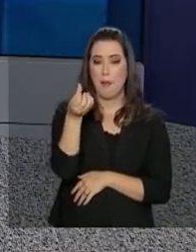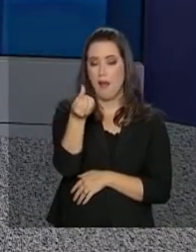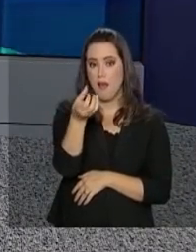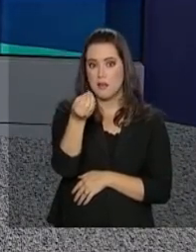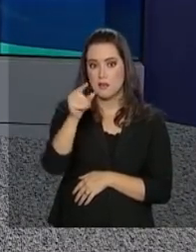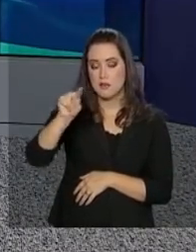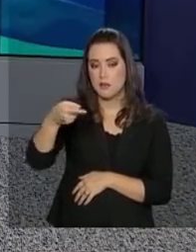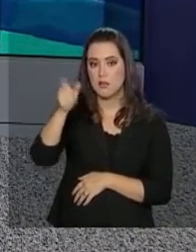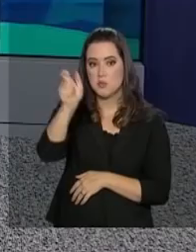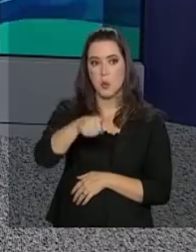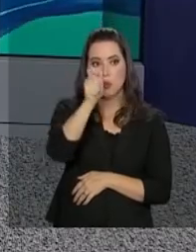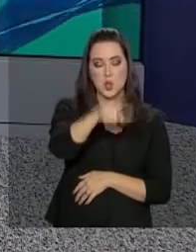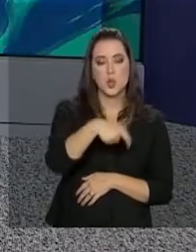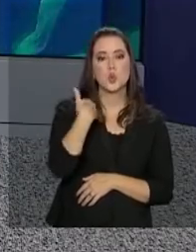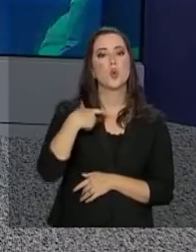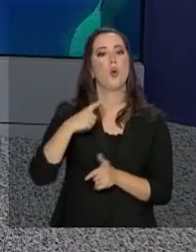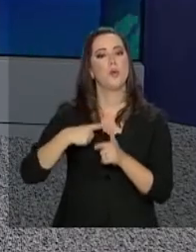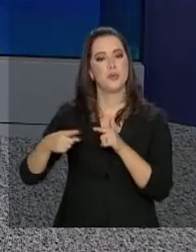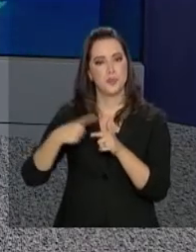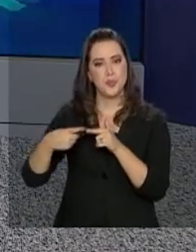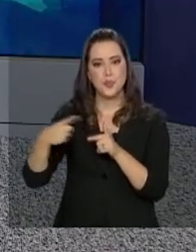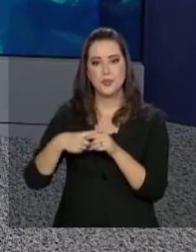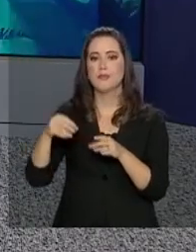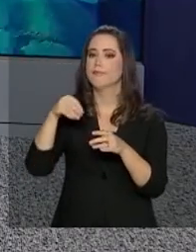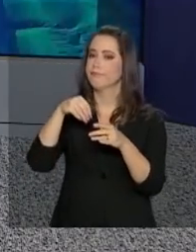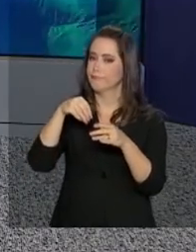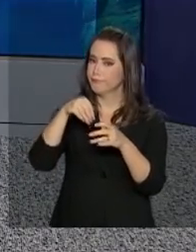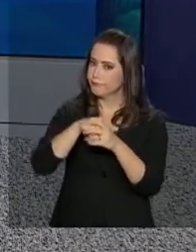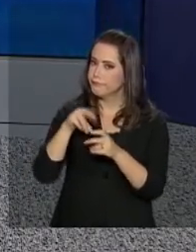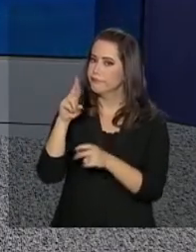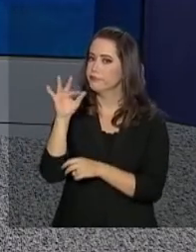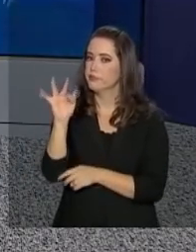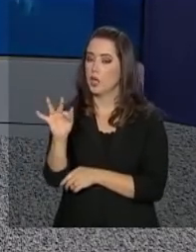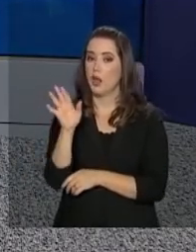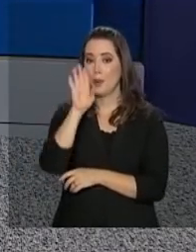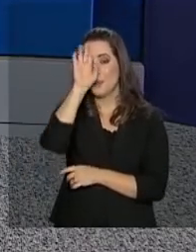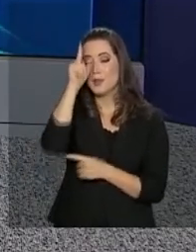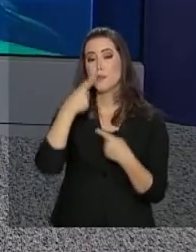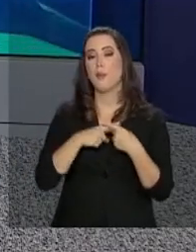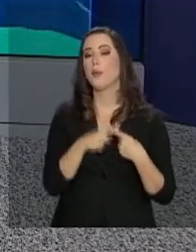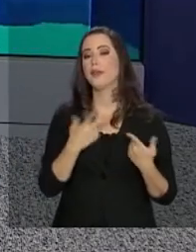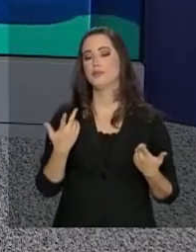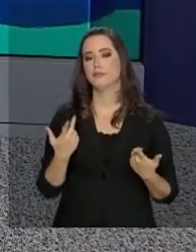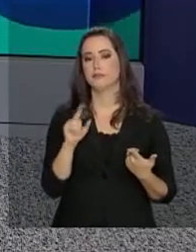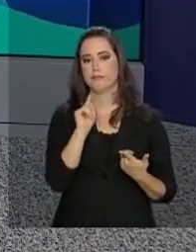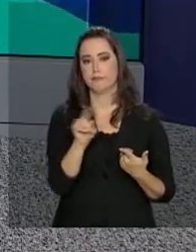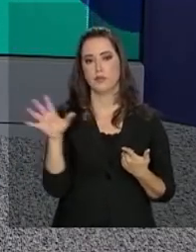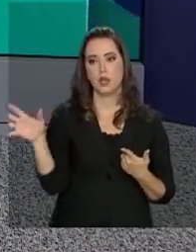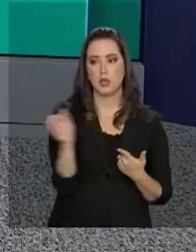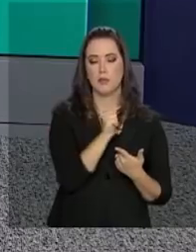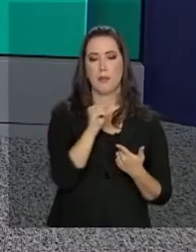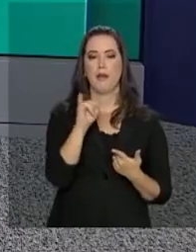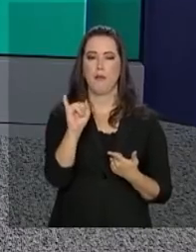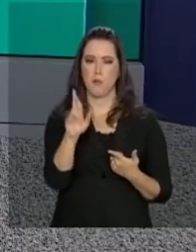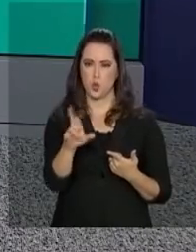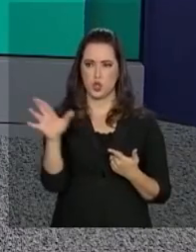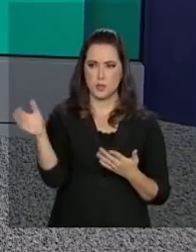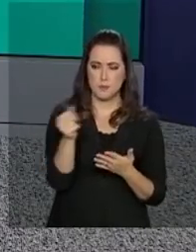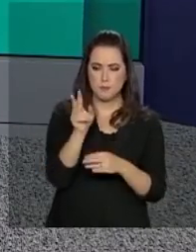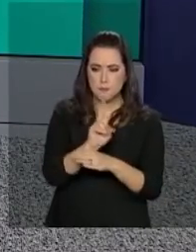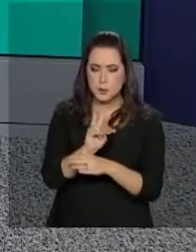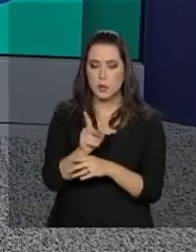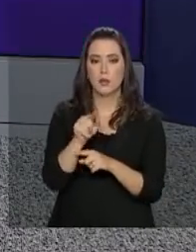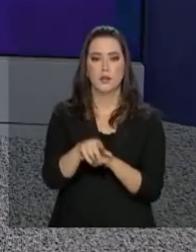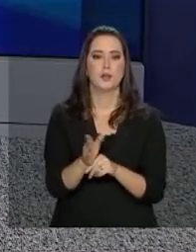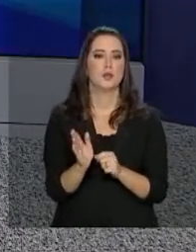mil declarações caíram na malha fina neste ano. As principais razões que levaram à retenção das declarações são a